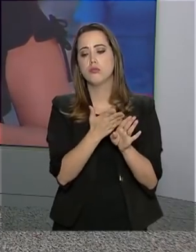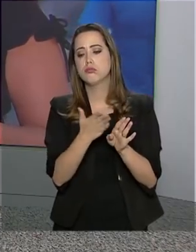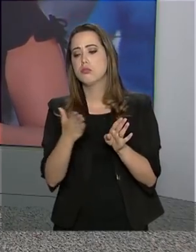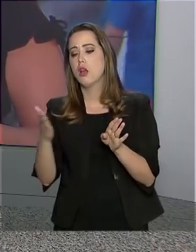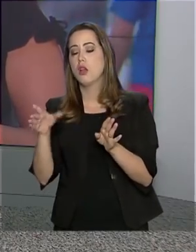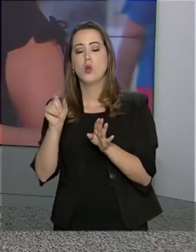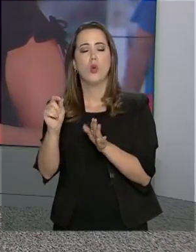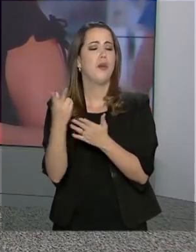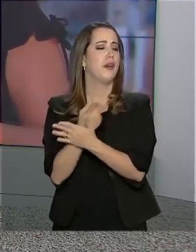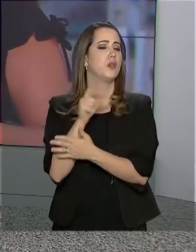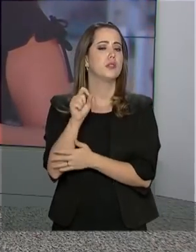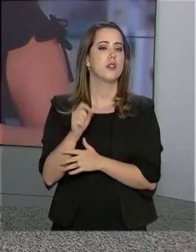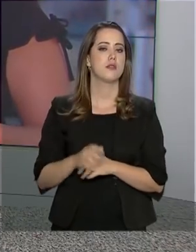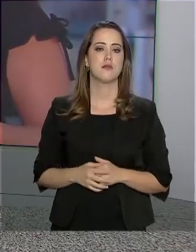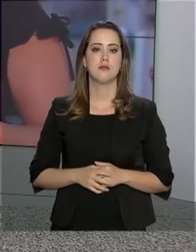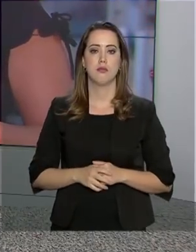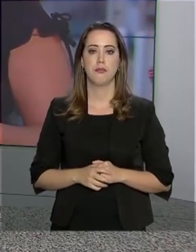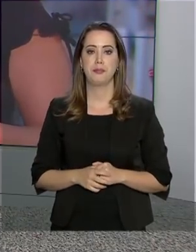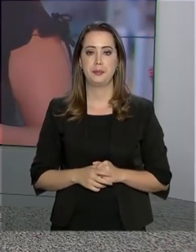fica essa ação da ANEL?